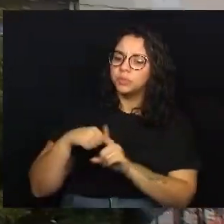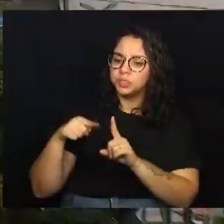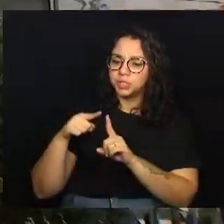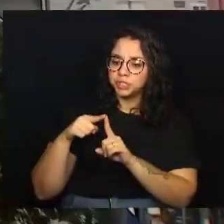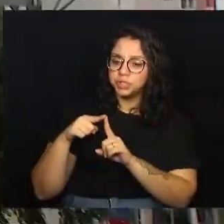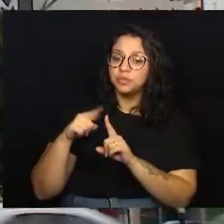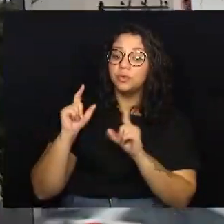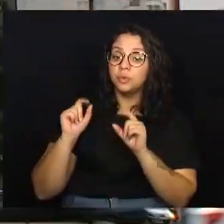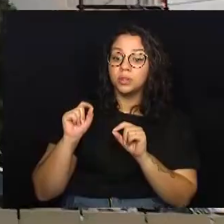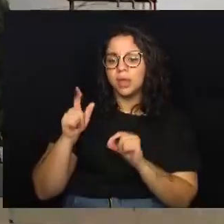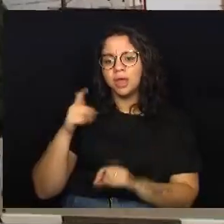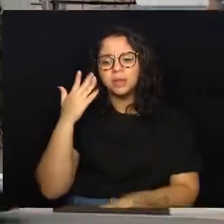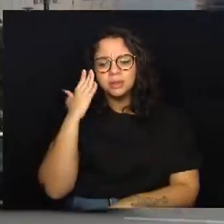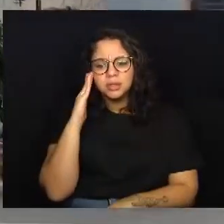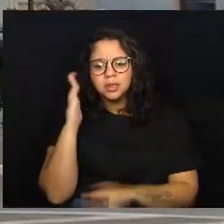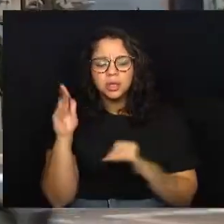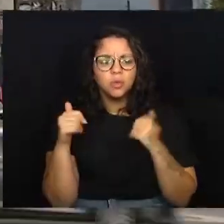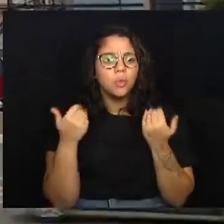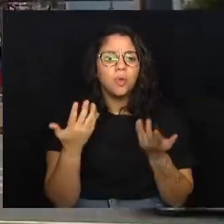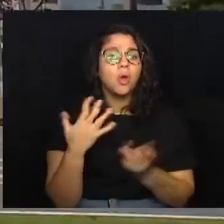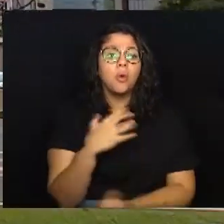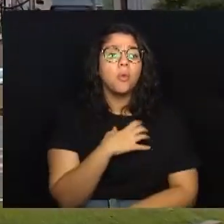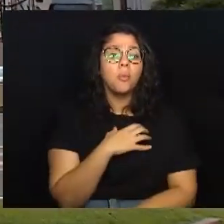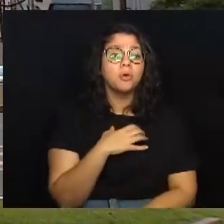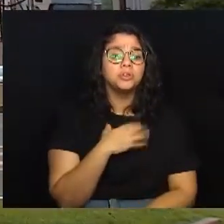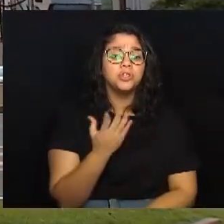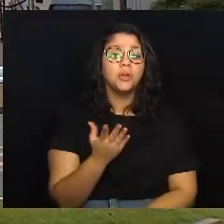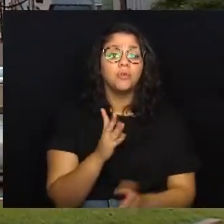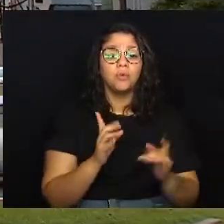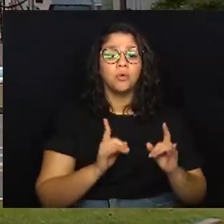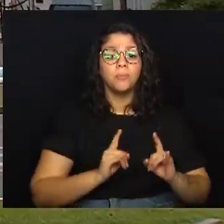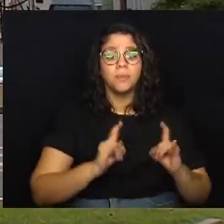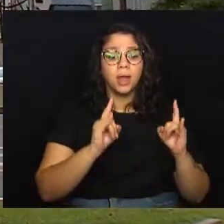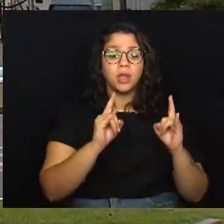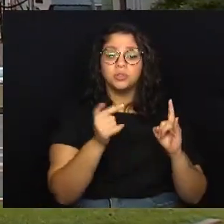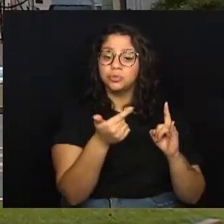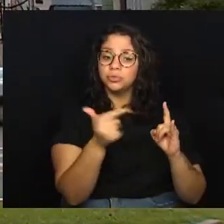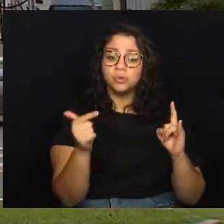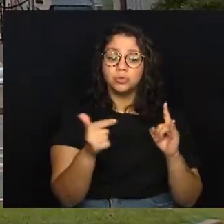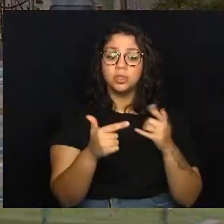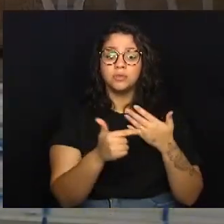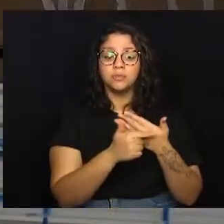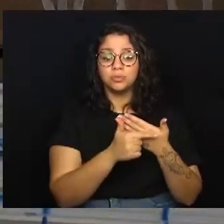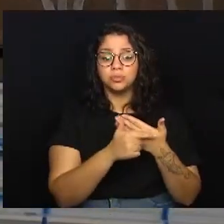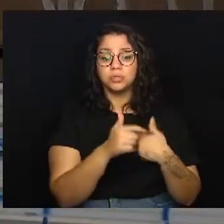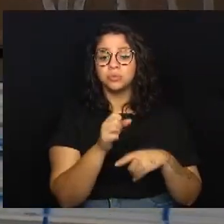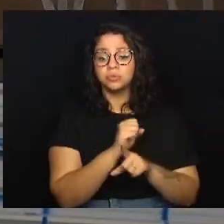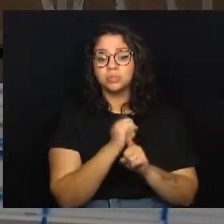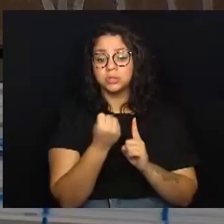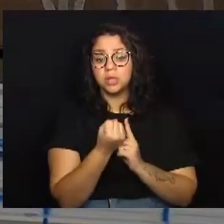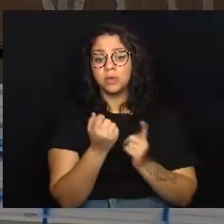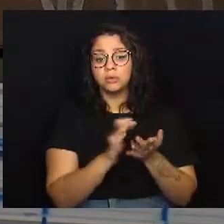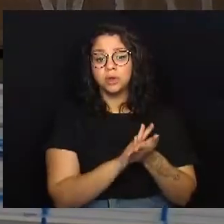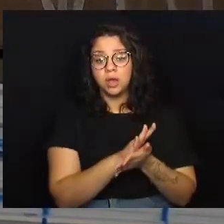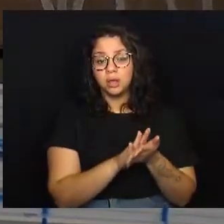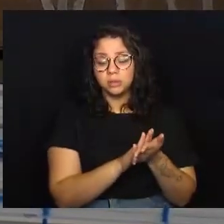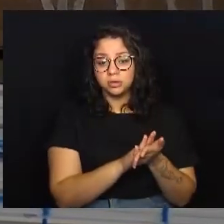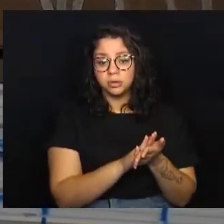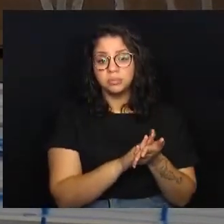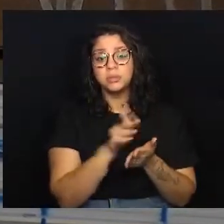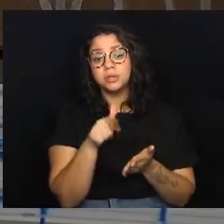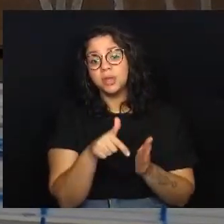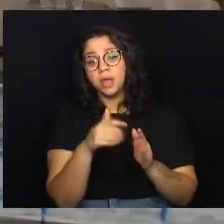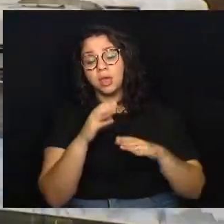O objetivo da parlamentar é entender qual o motivo dessas propriedades não cumprirem suas funções